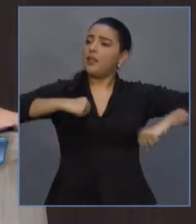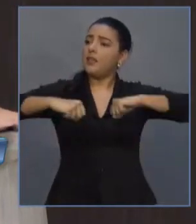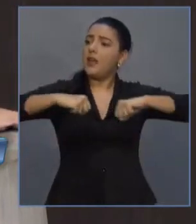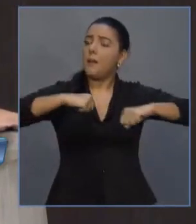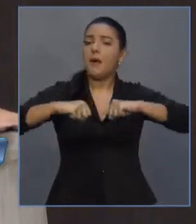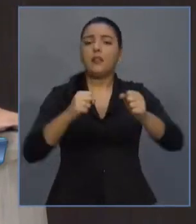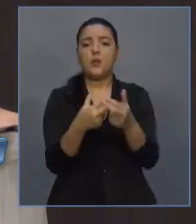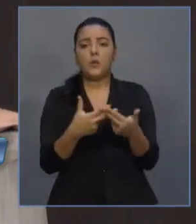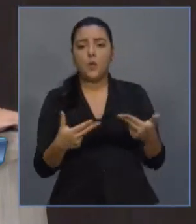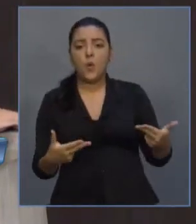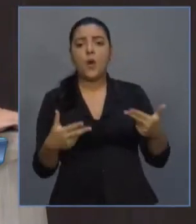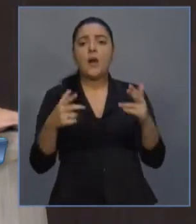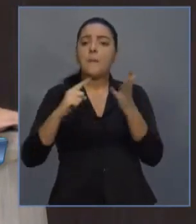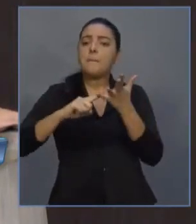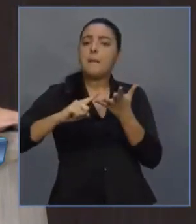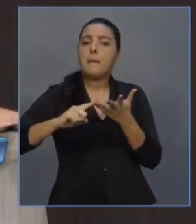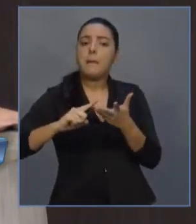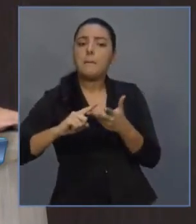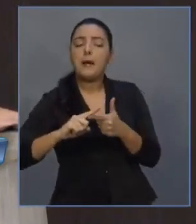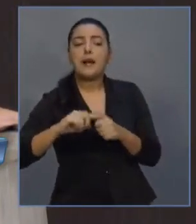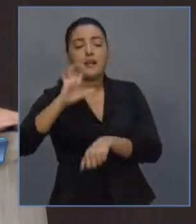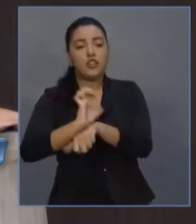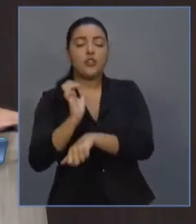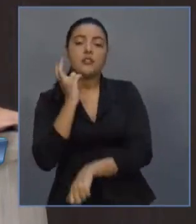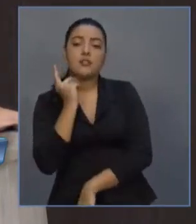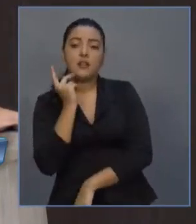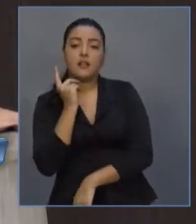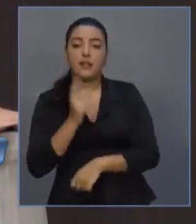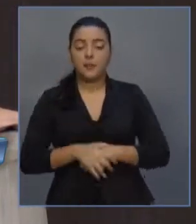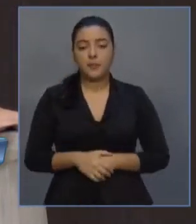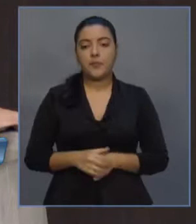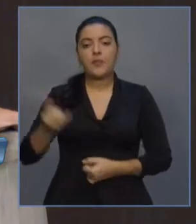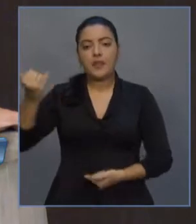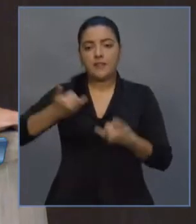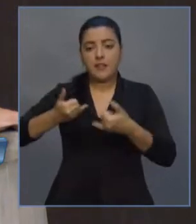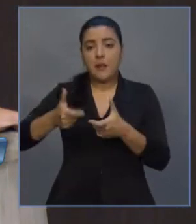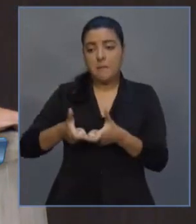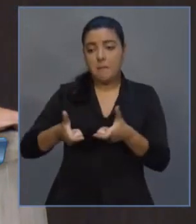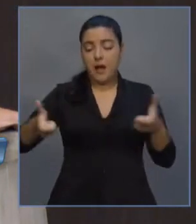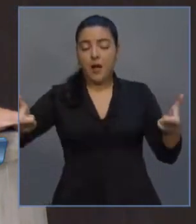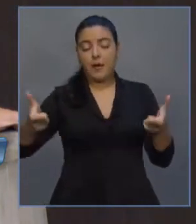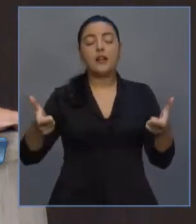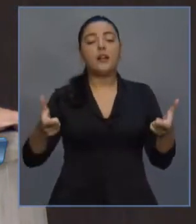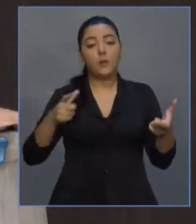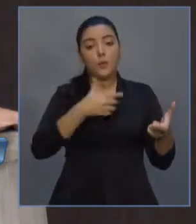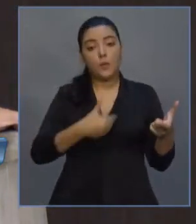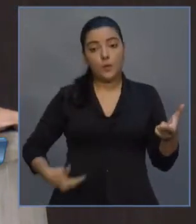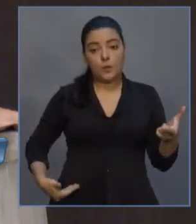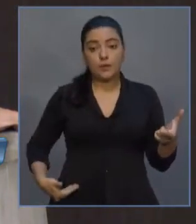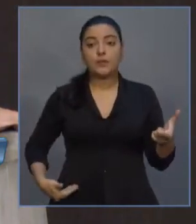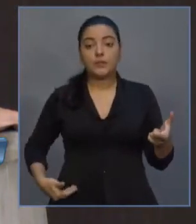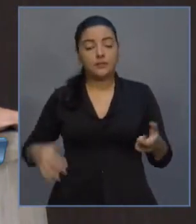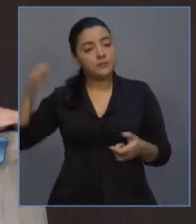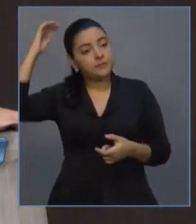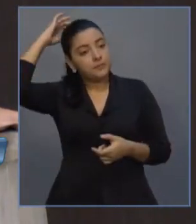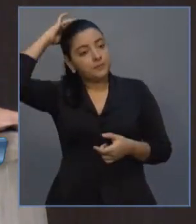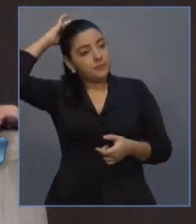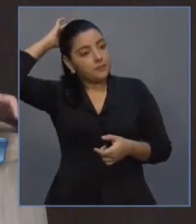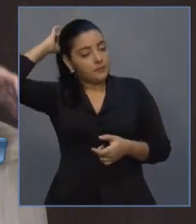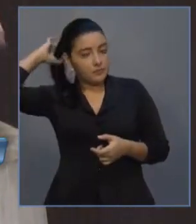rumos do Estado. Nós pedimos essas informações que nos são, pela maioria governista, constantemente negadas.